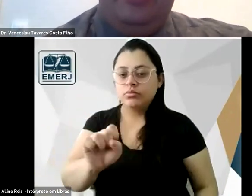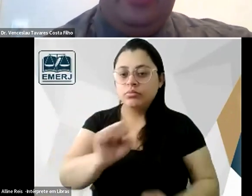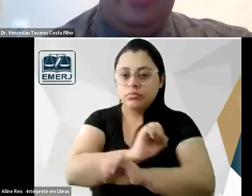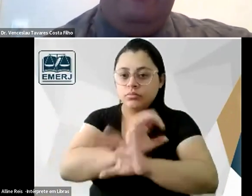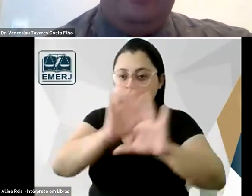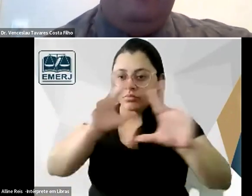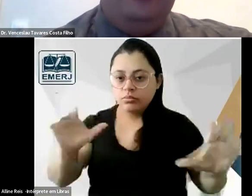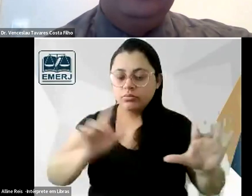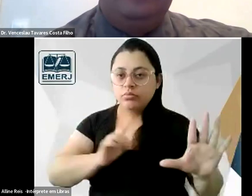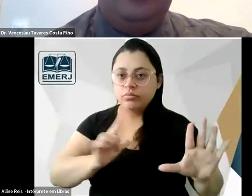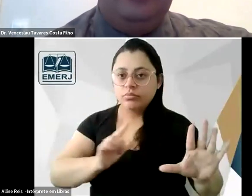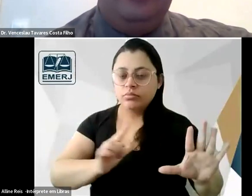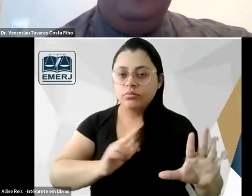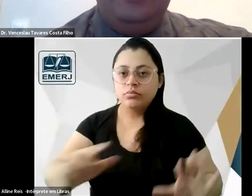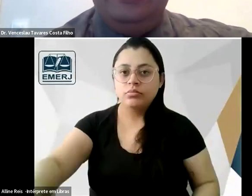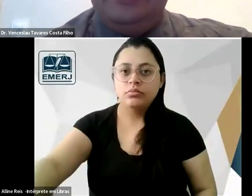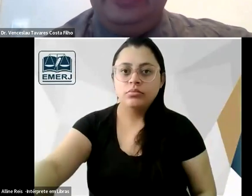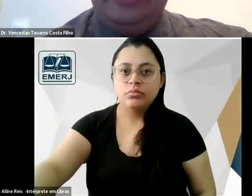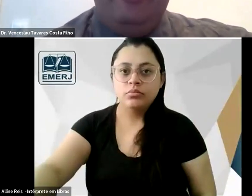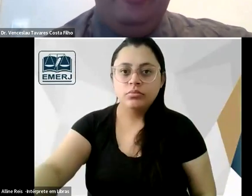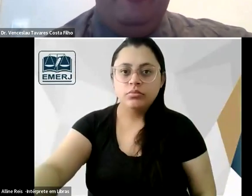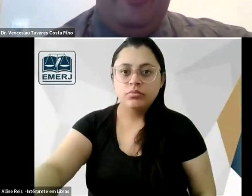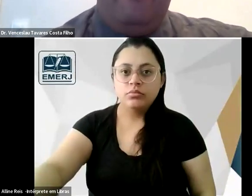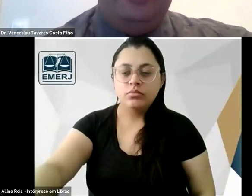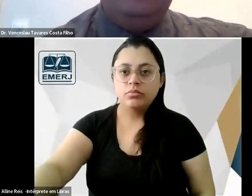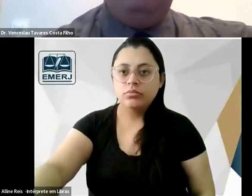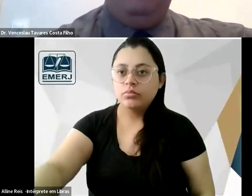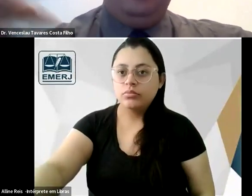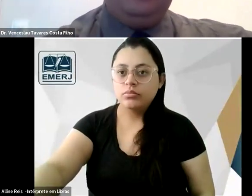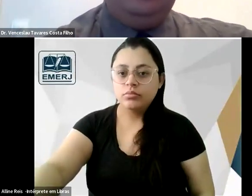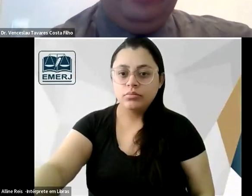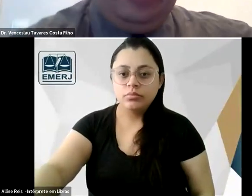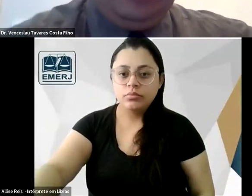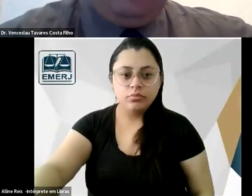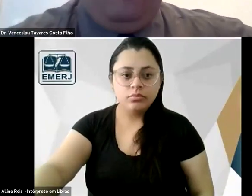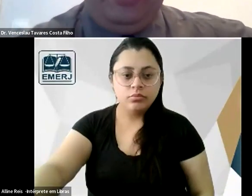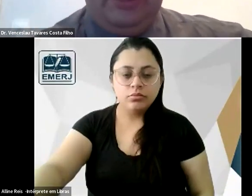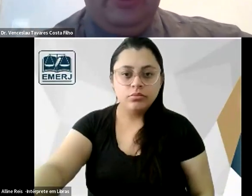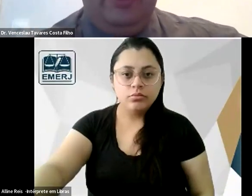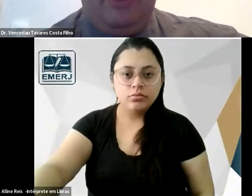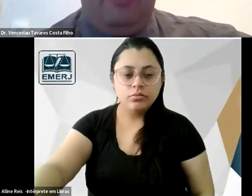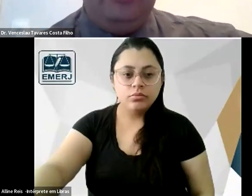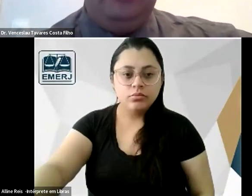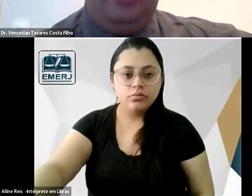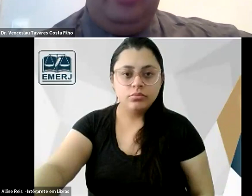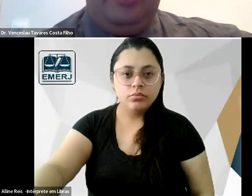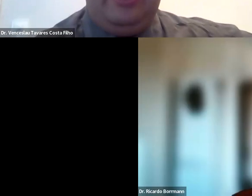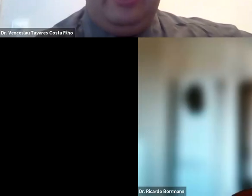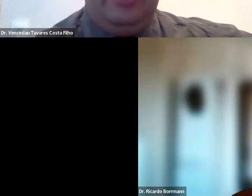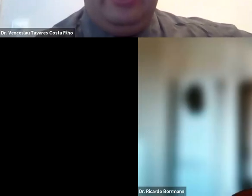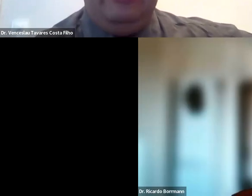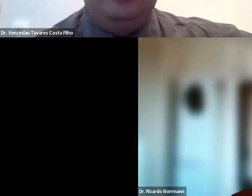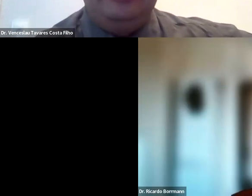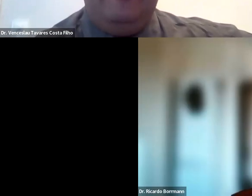pela abolição da escravidão mas me parece que ele já tem essa preocupação de proporcionar